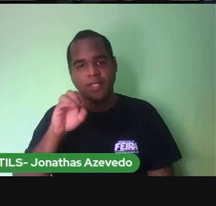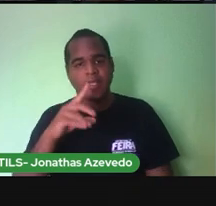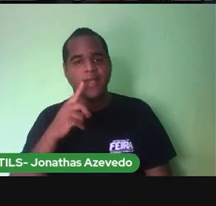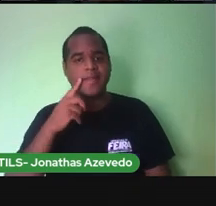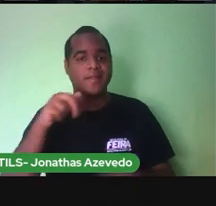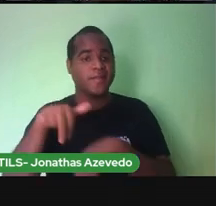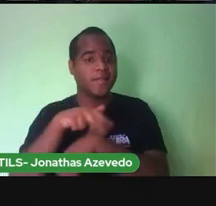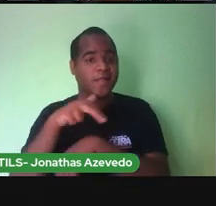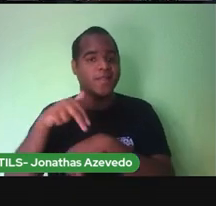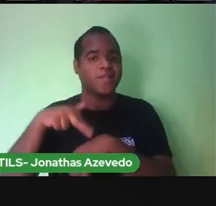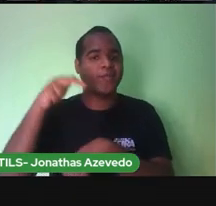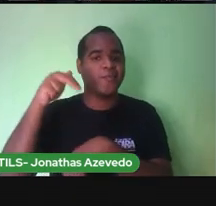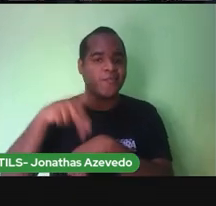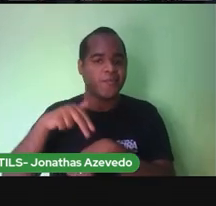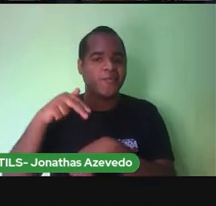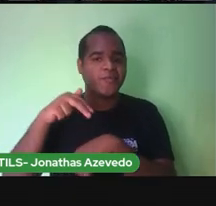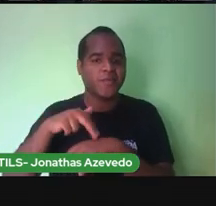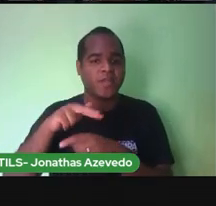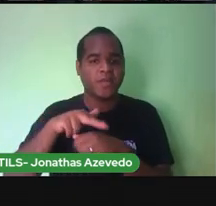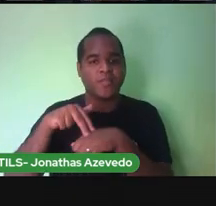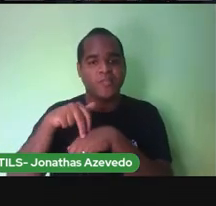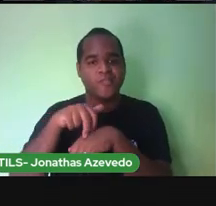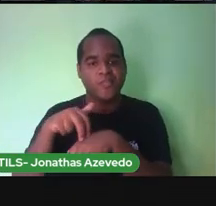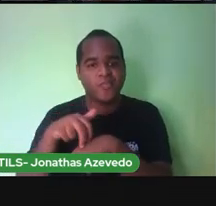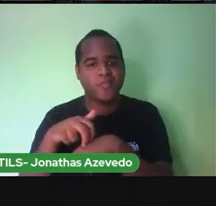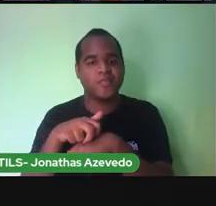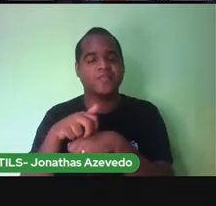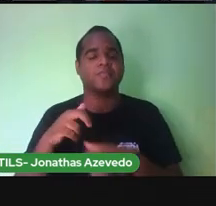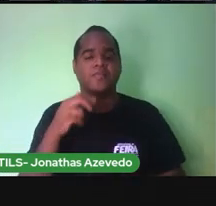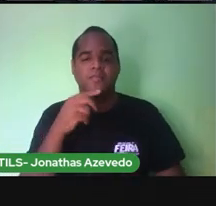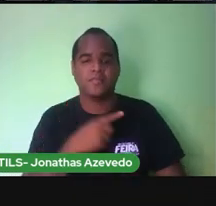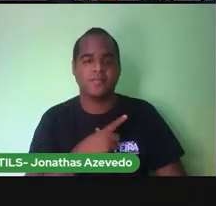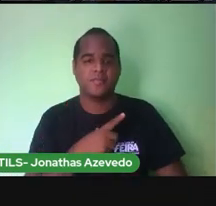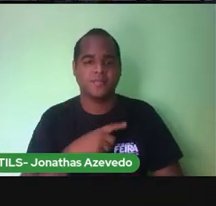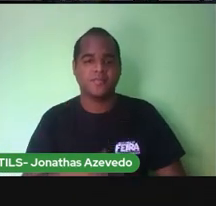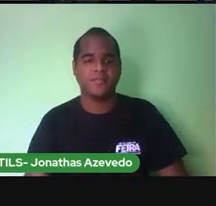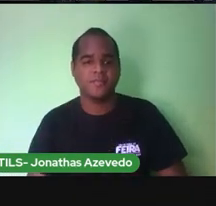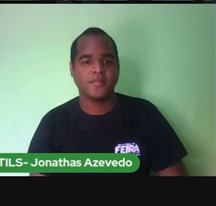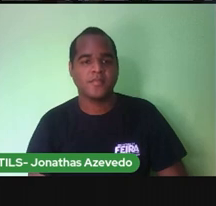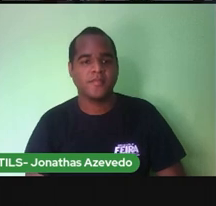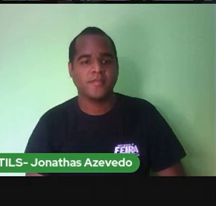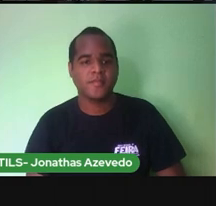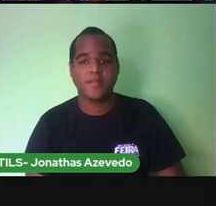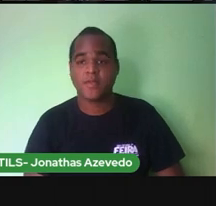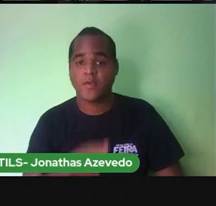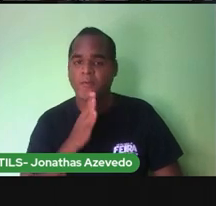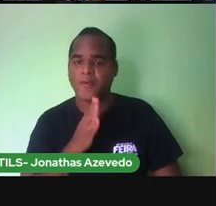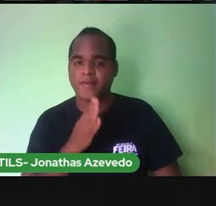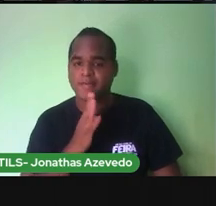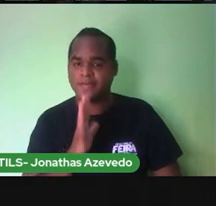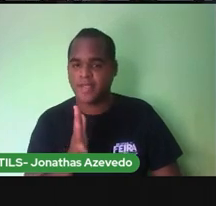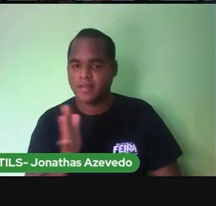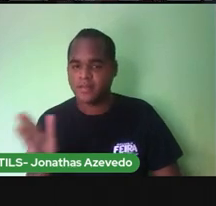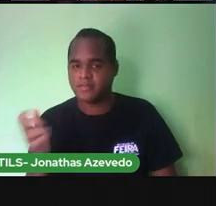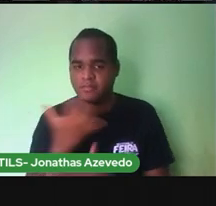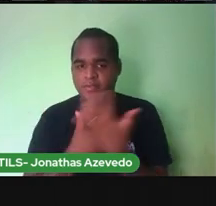pula Ele dá uma Requebradinha Vocês conhecem Essa cantiga?